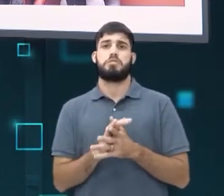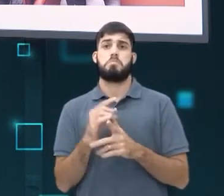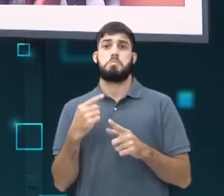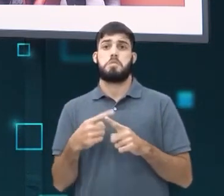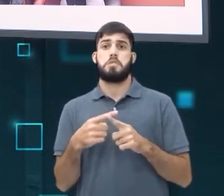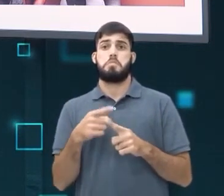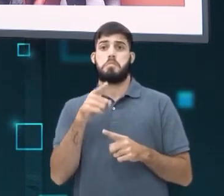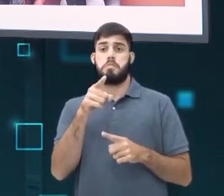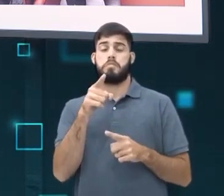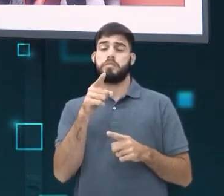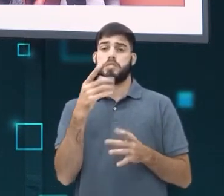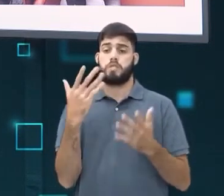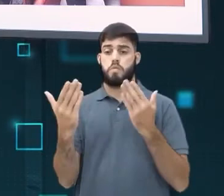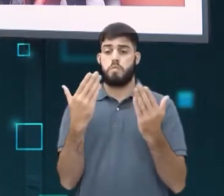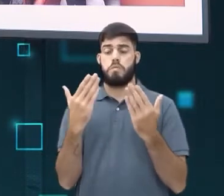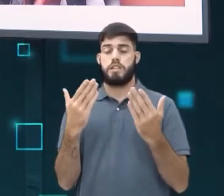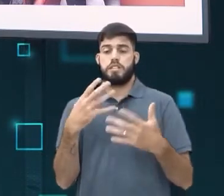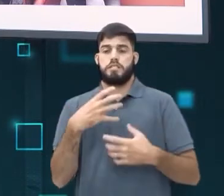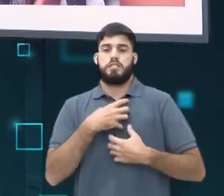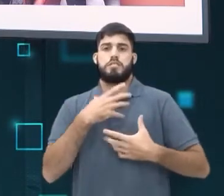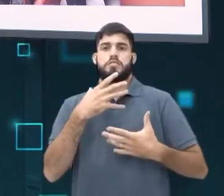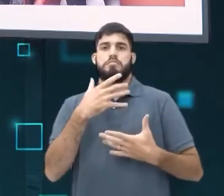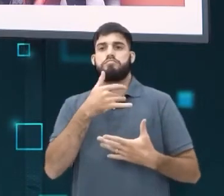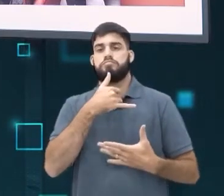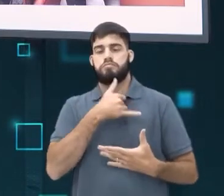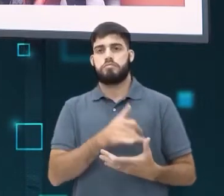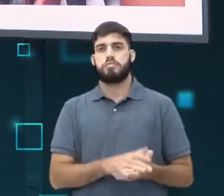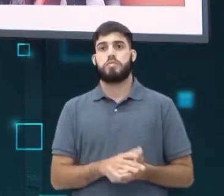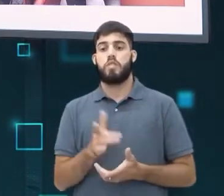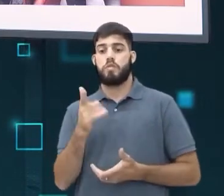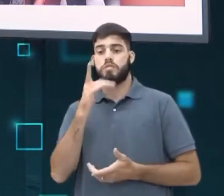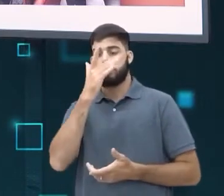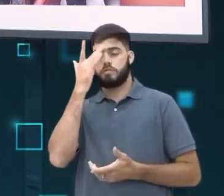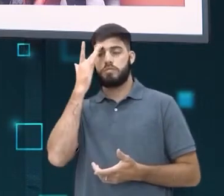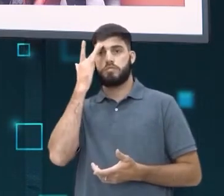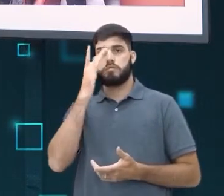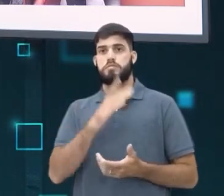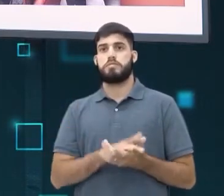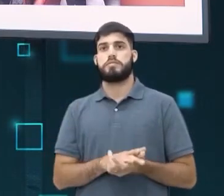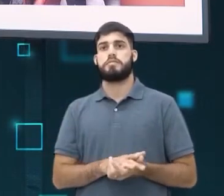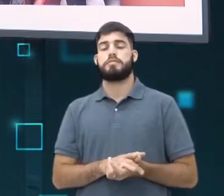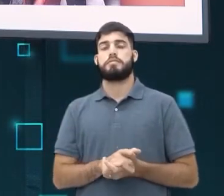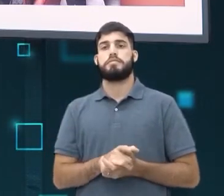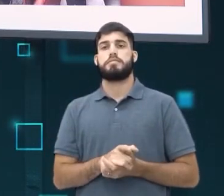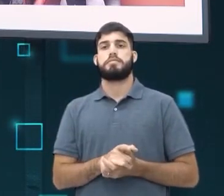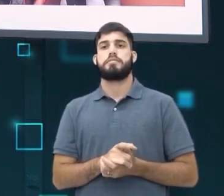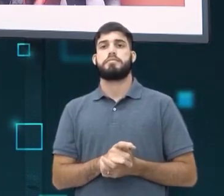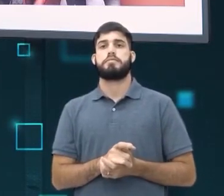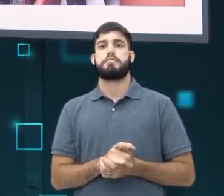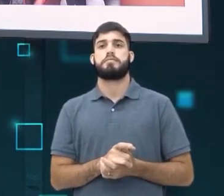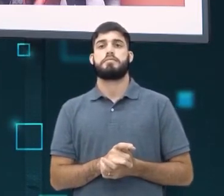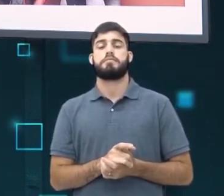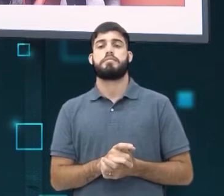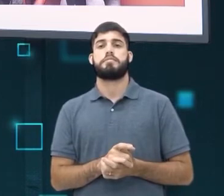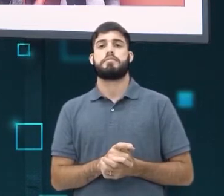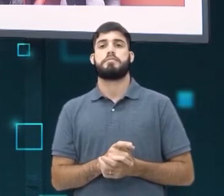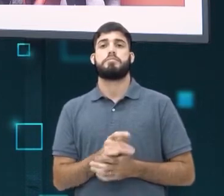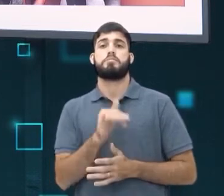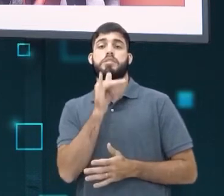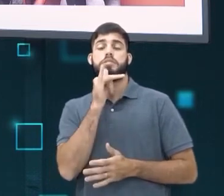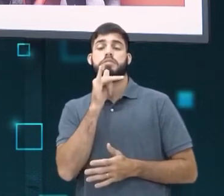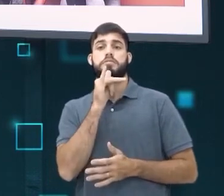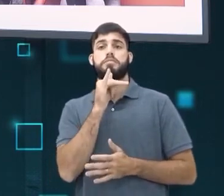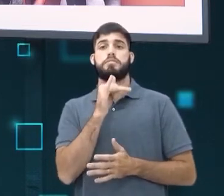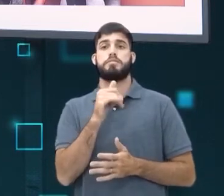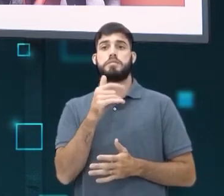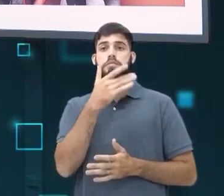você se compara, você se sente mal. E às vezes outras pessoas ficam batendo na tecla. De as pessoas